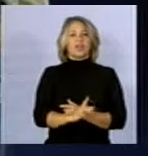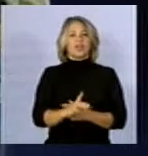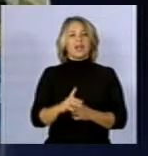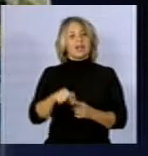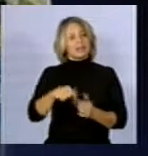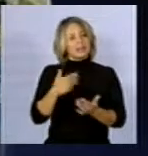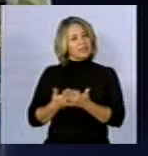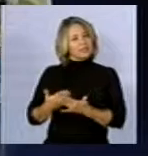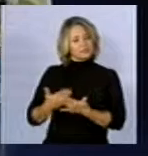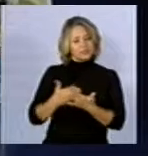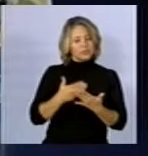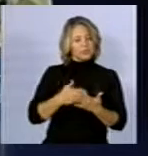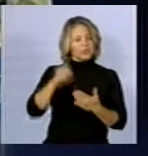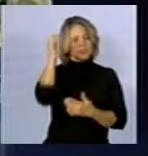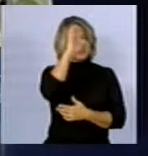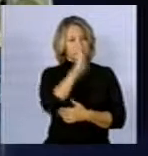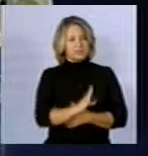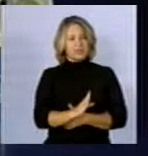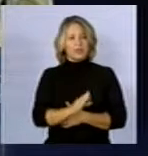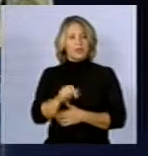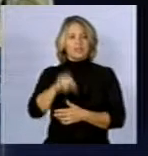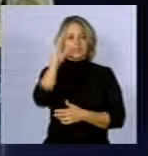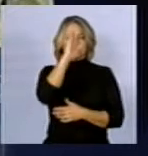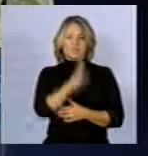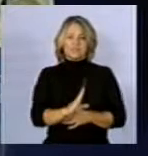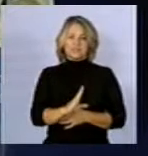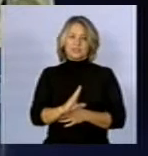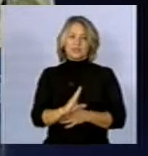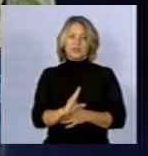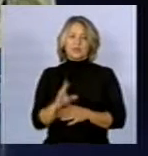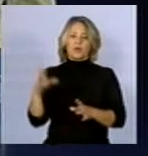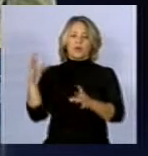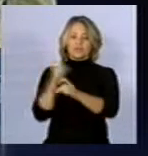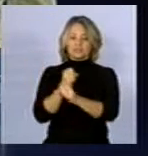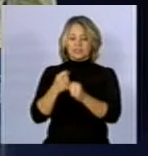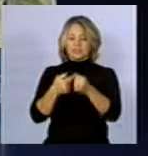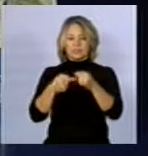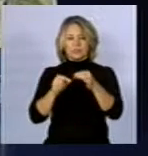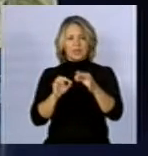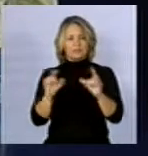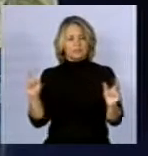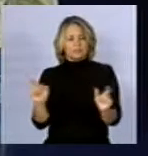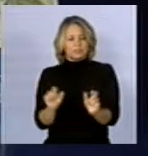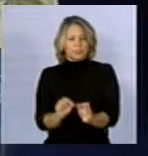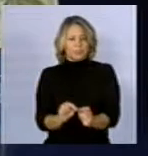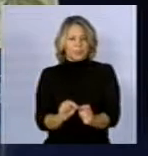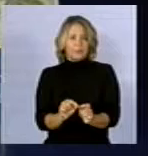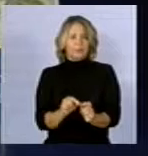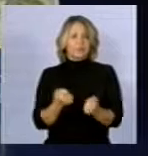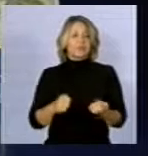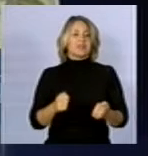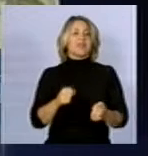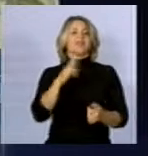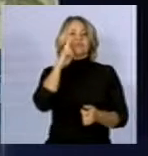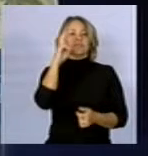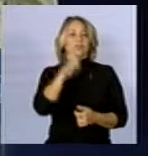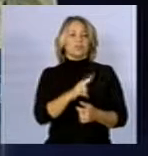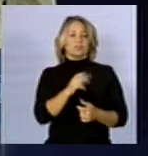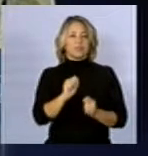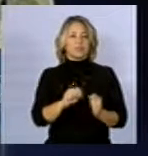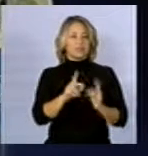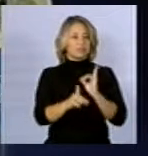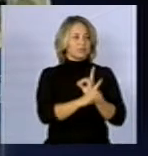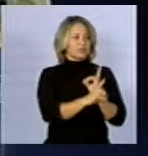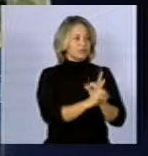O Brasil puxou os dados um pouco para baixo. Mas deve-se considerar, esse intervalo de confiança que vocês podem ver aí do lado,